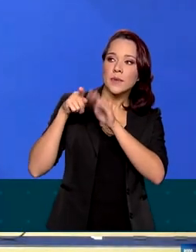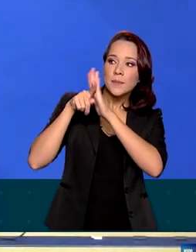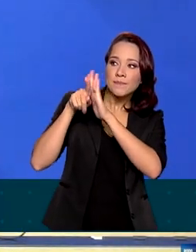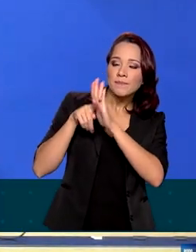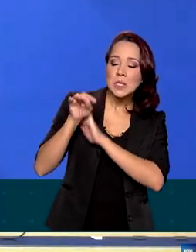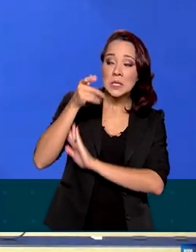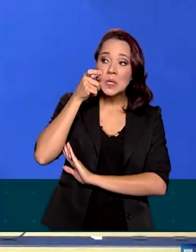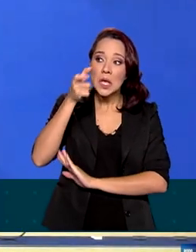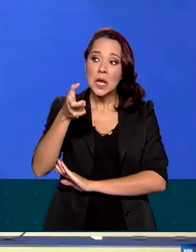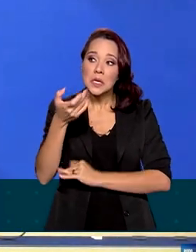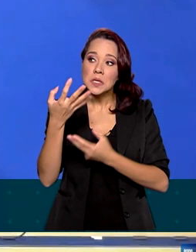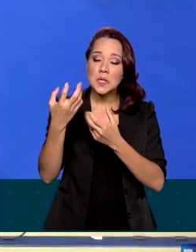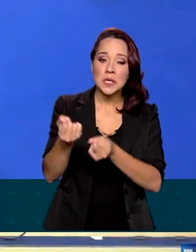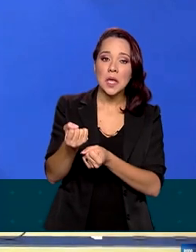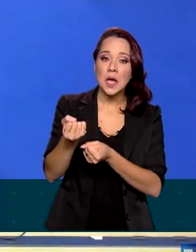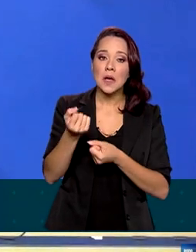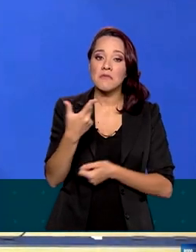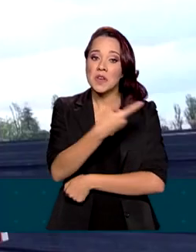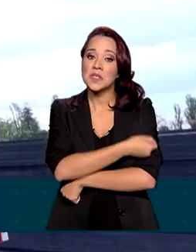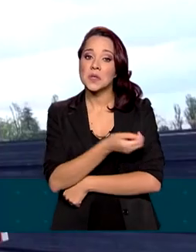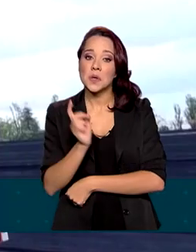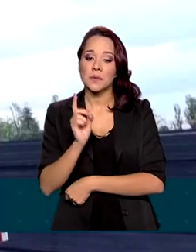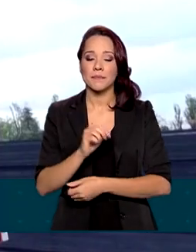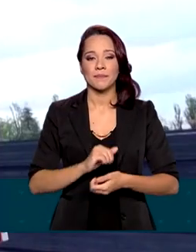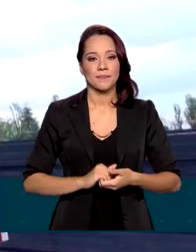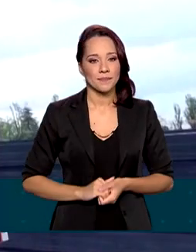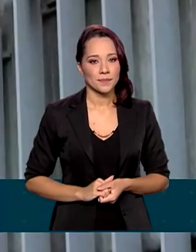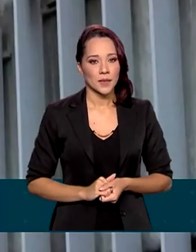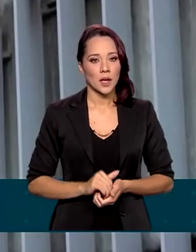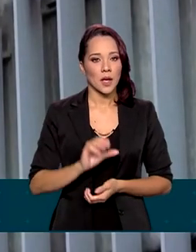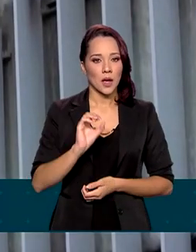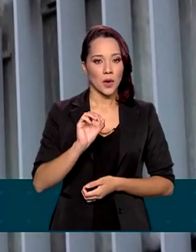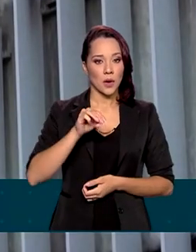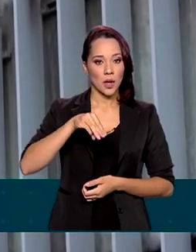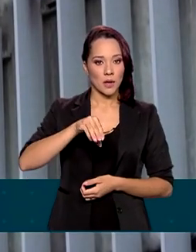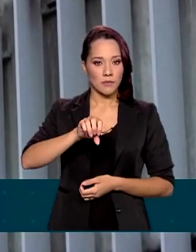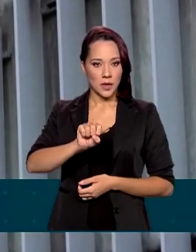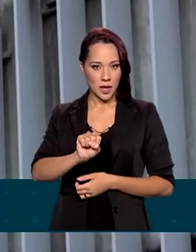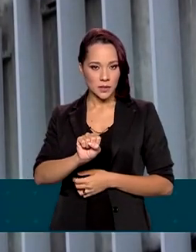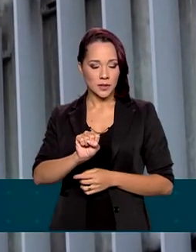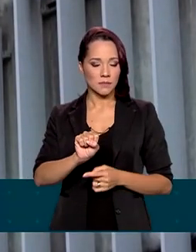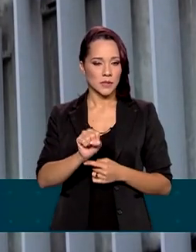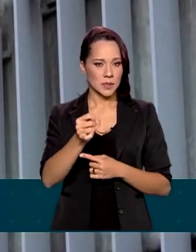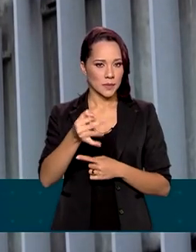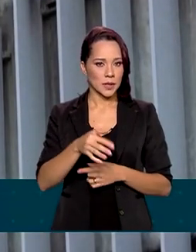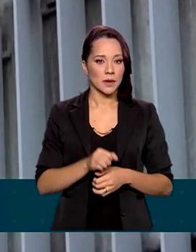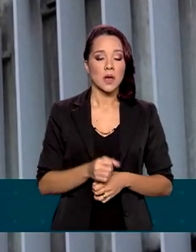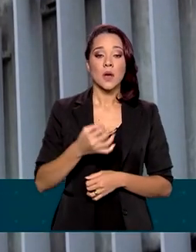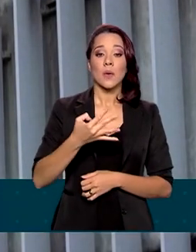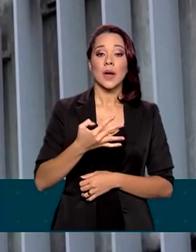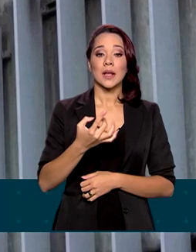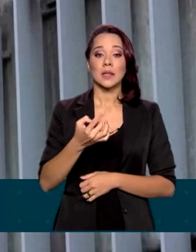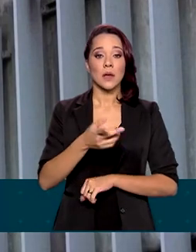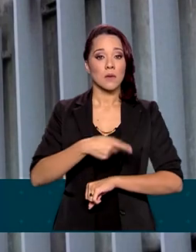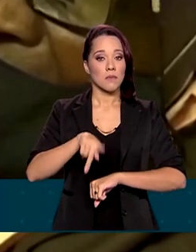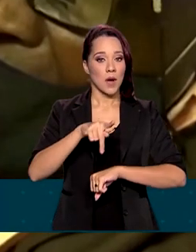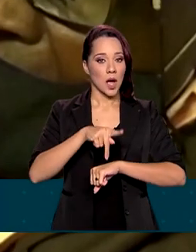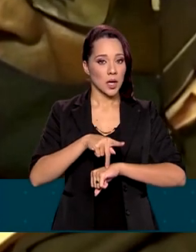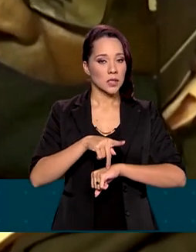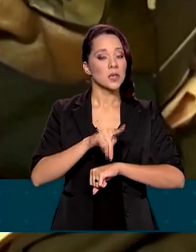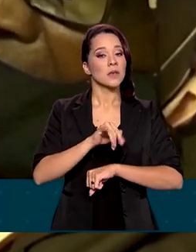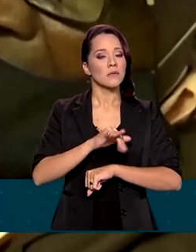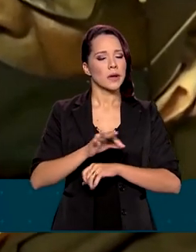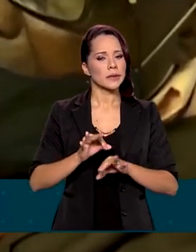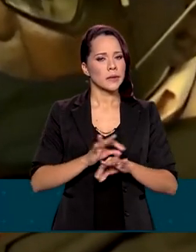sobre o interesse em receber os imunizantes. Segundo a Organização Mundial da Saúde, 41 países devem